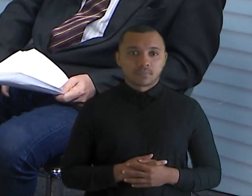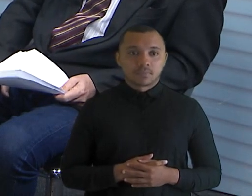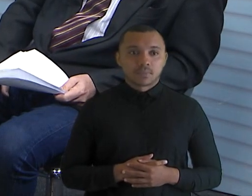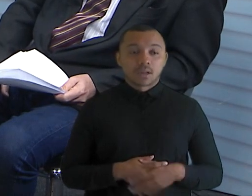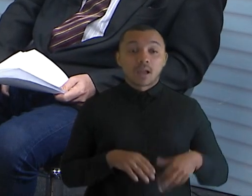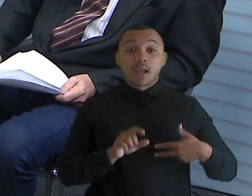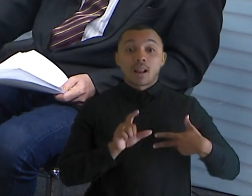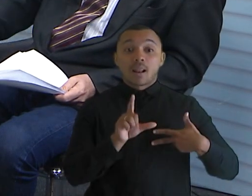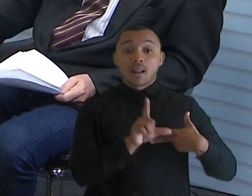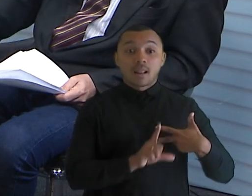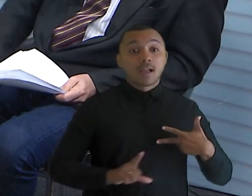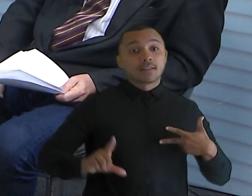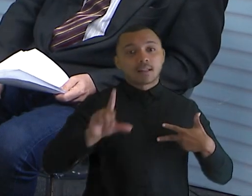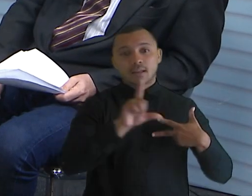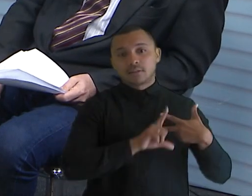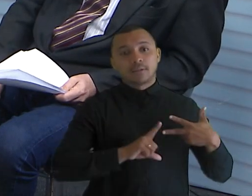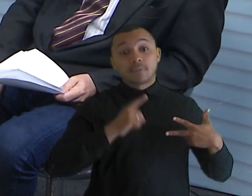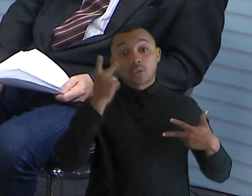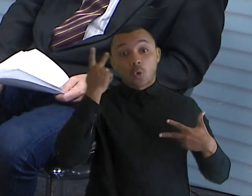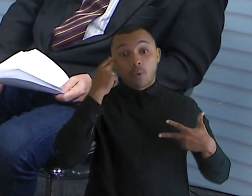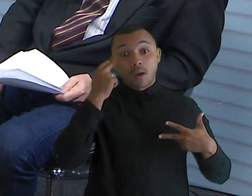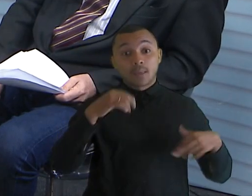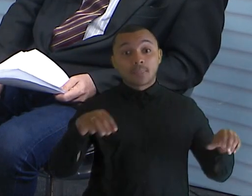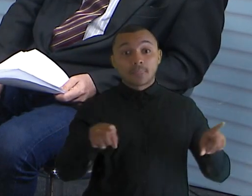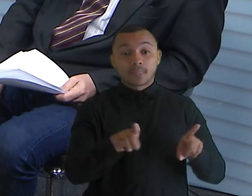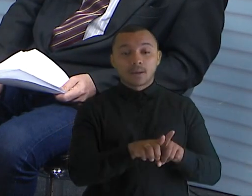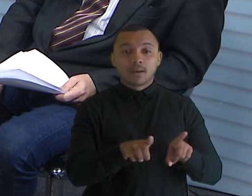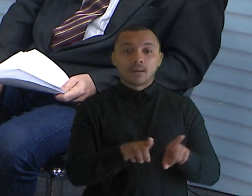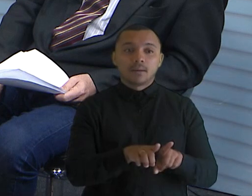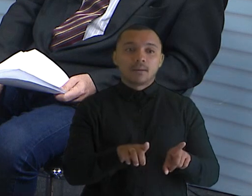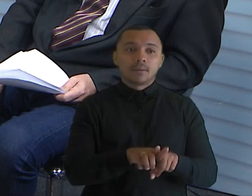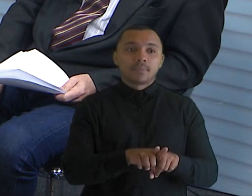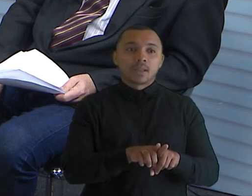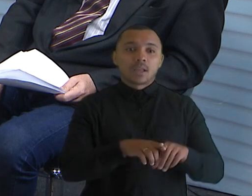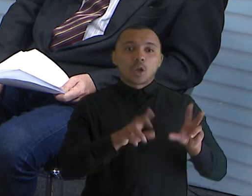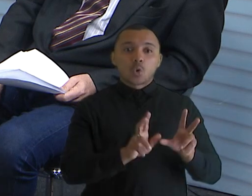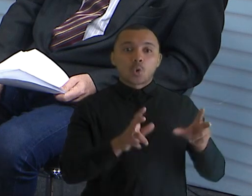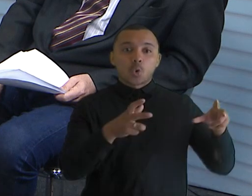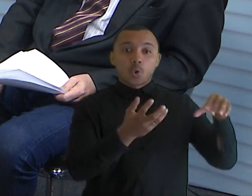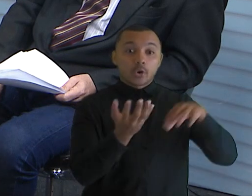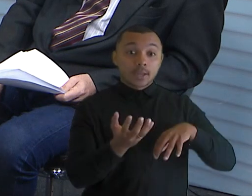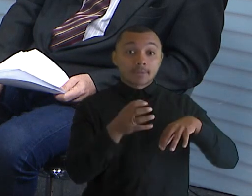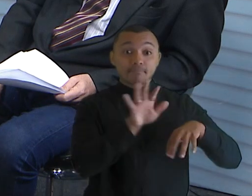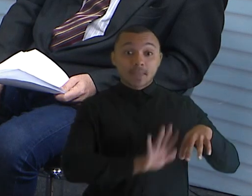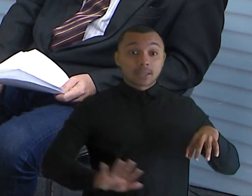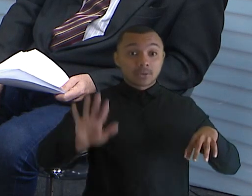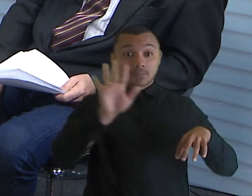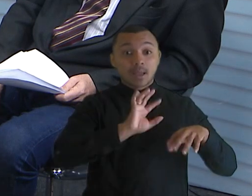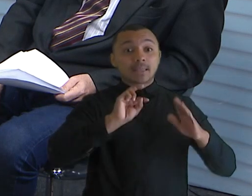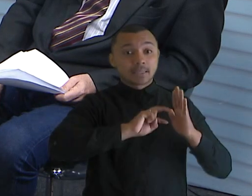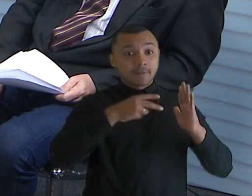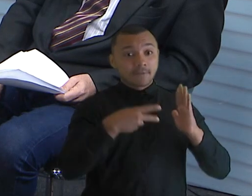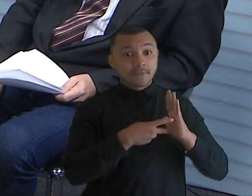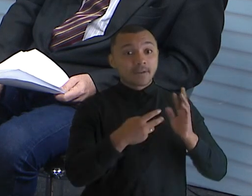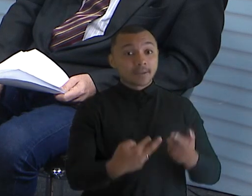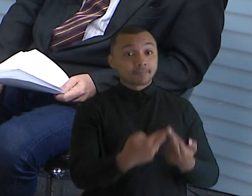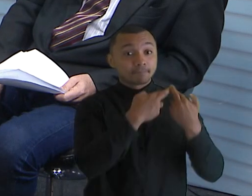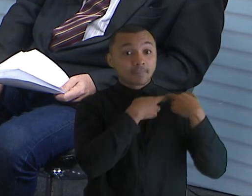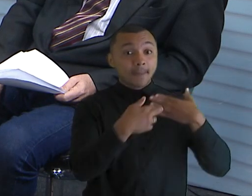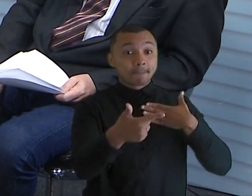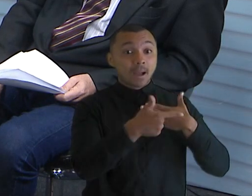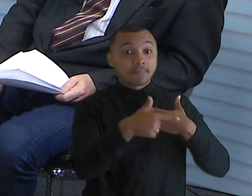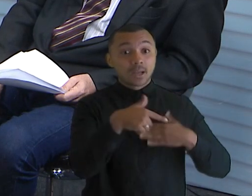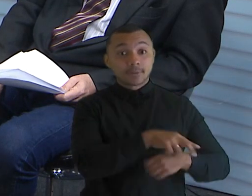Congresso Nacional também, o Câmara dos Deputados, o Senado Federal, também tem um papel de fiscalizar. O papel de fiscalização é meio